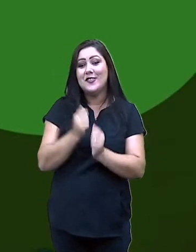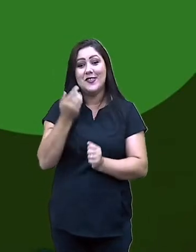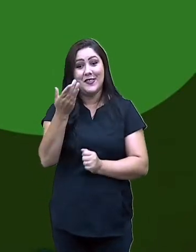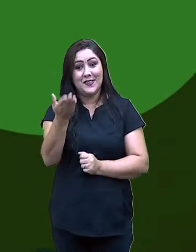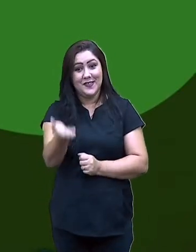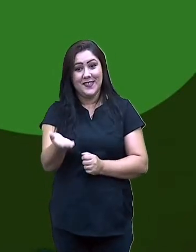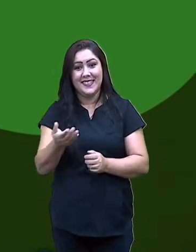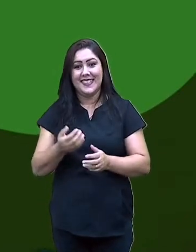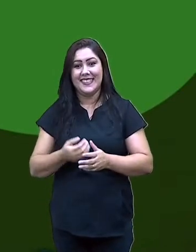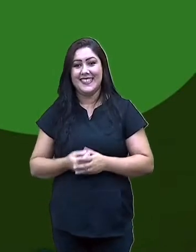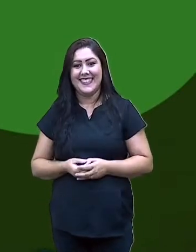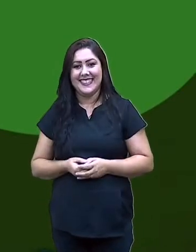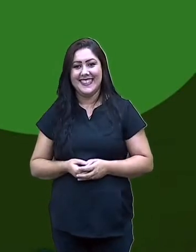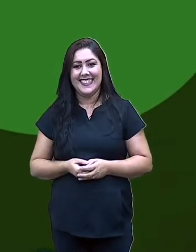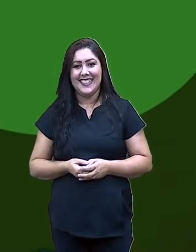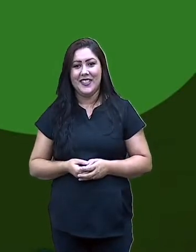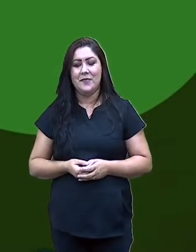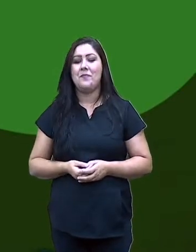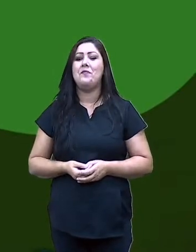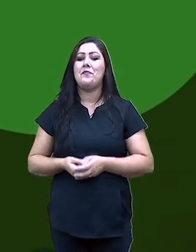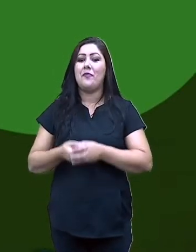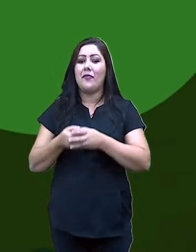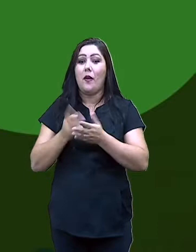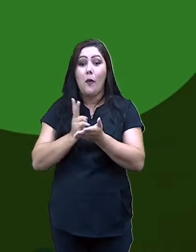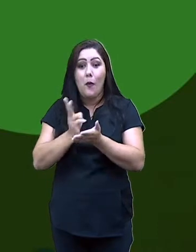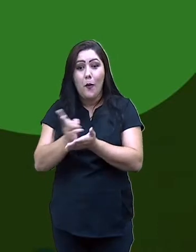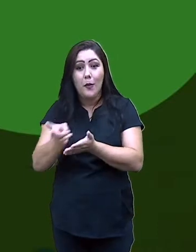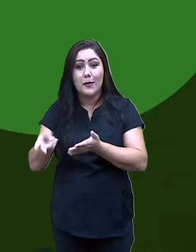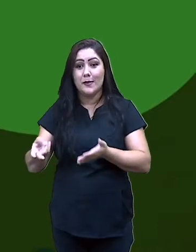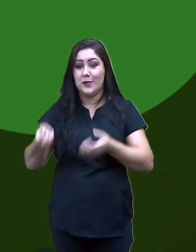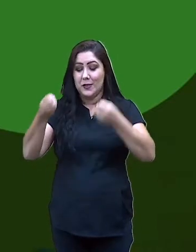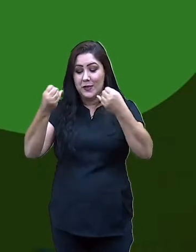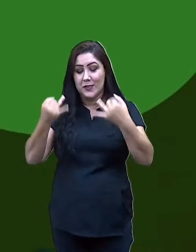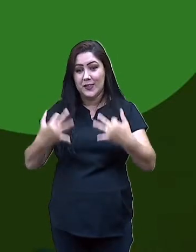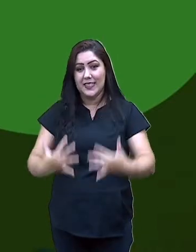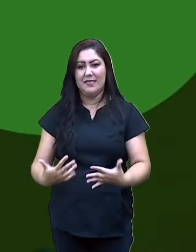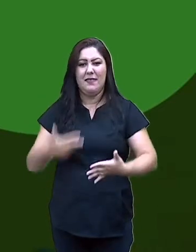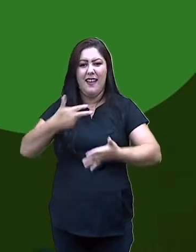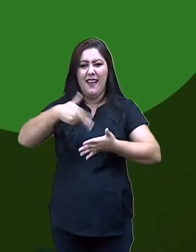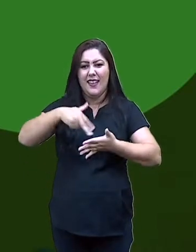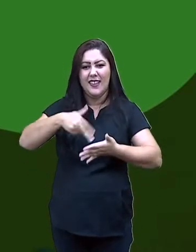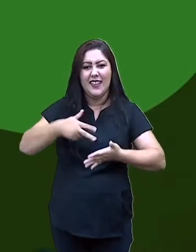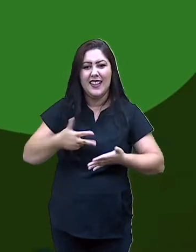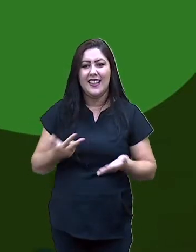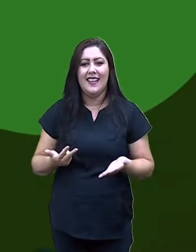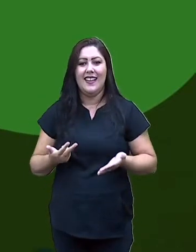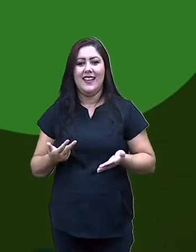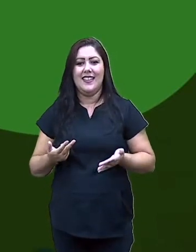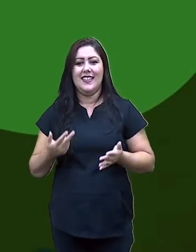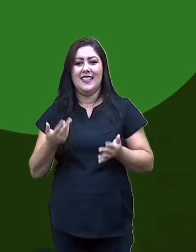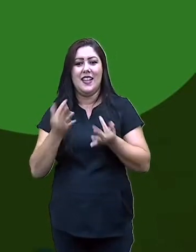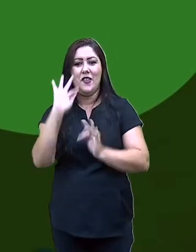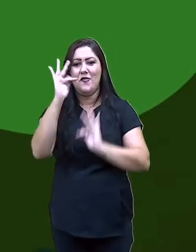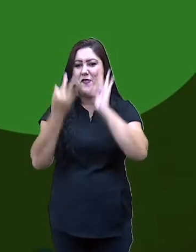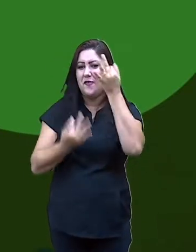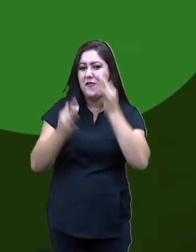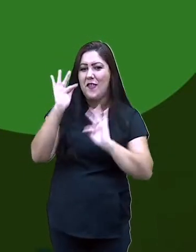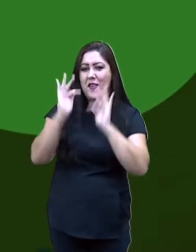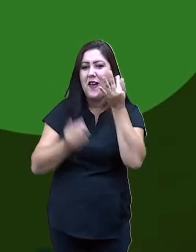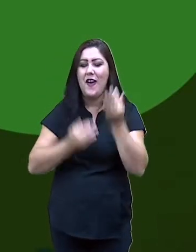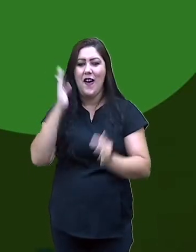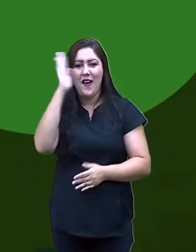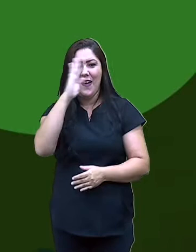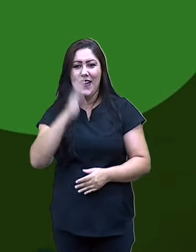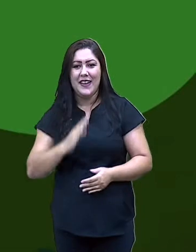aulas, nós vamos continuar falando de dança, dança brasileira, folclore brasileiro. Mas antes de